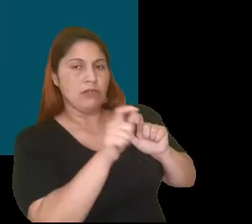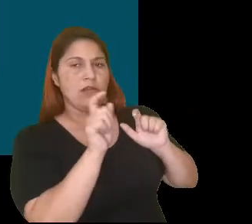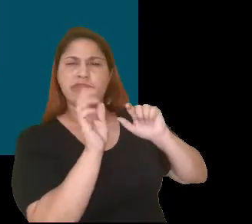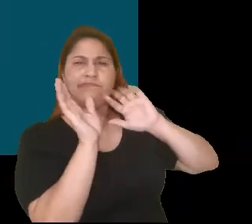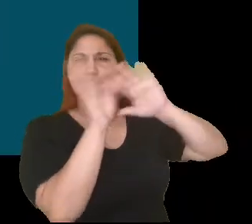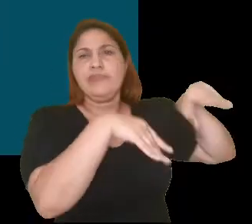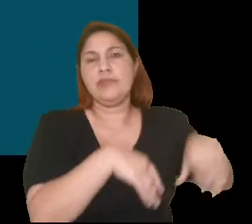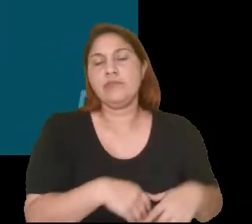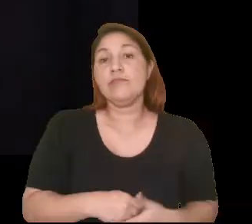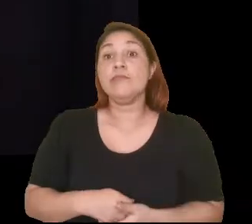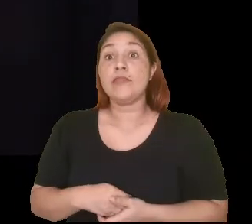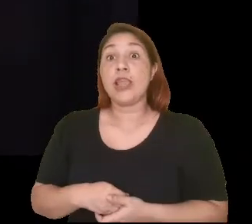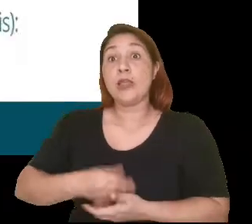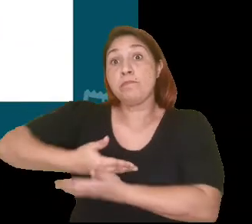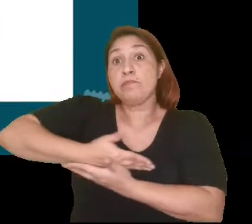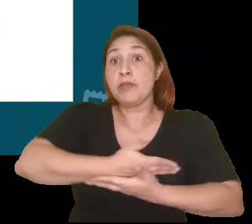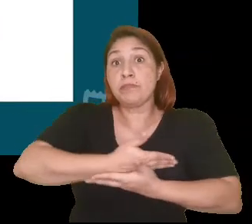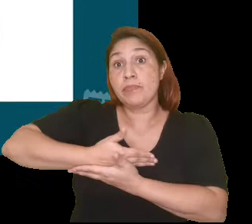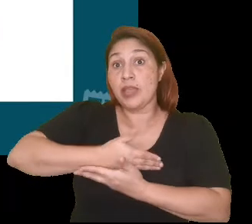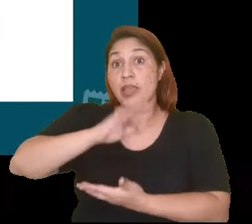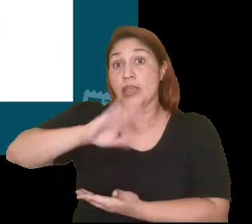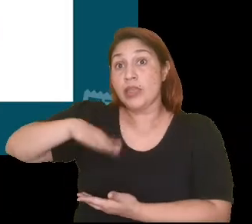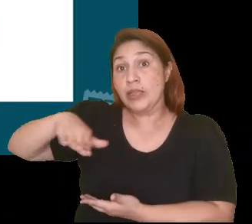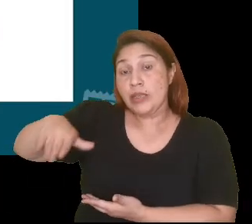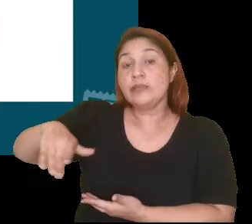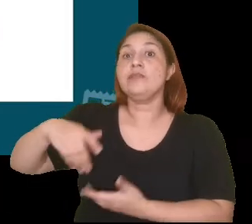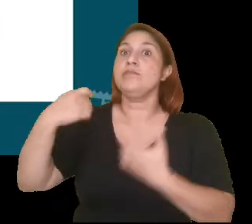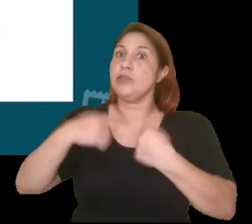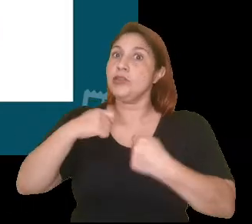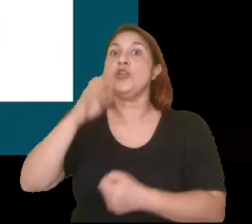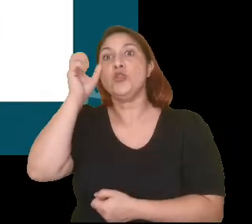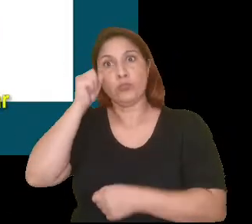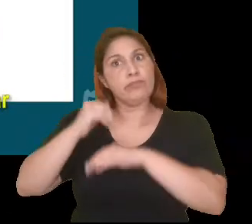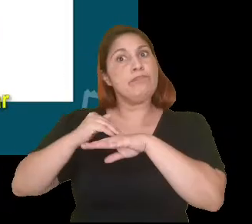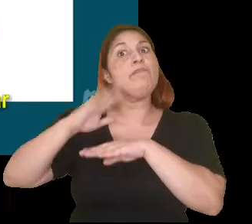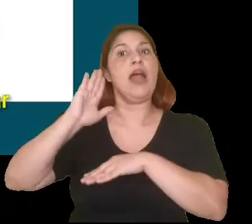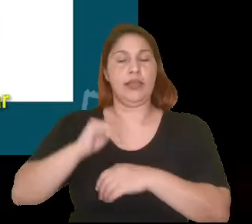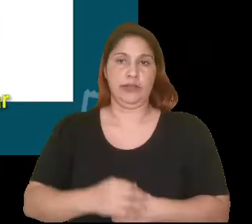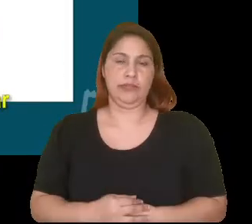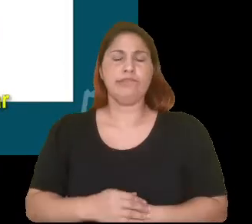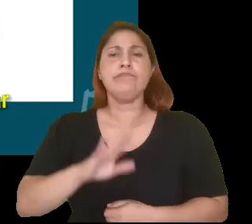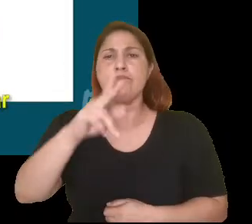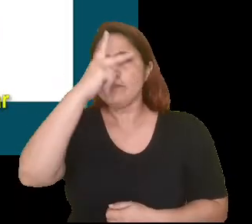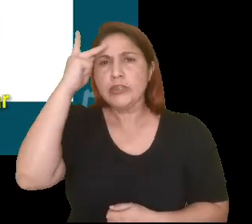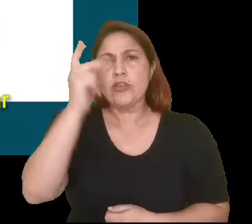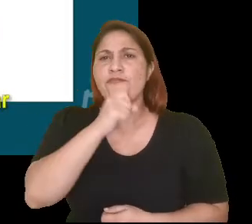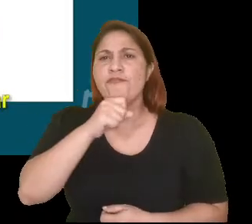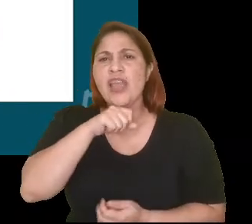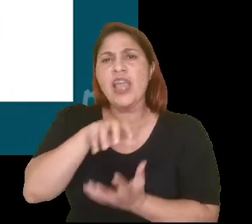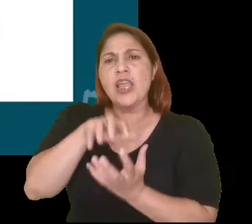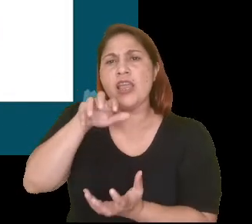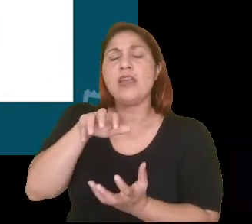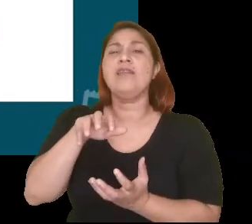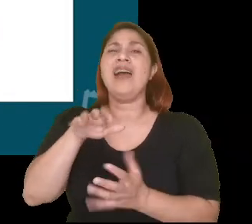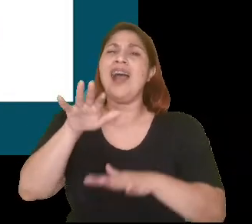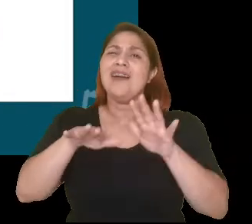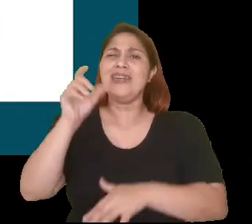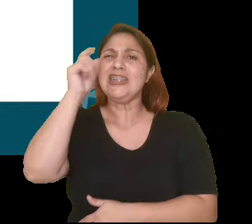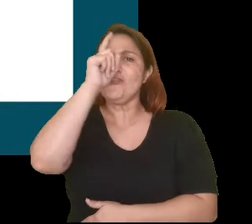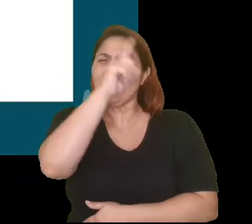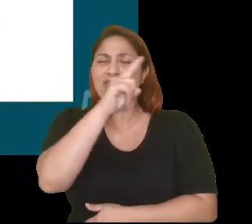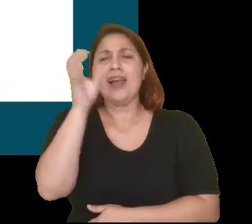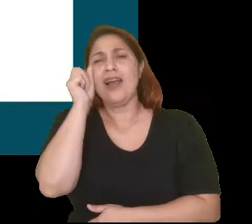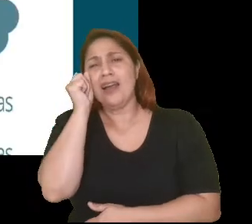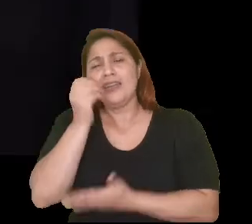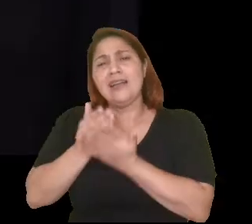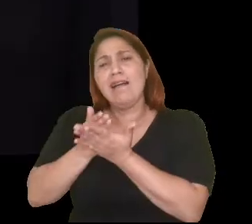perde. Bebês e crianças têm uma maior necessidade de horas de sono, assim como pessoas mais velhas vão apresentar uma maior dificuldade